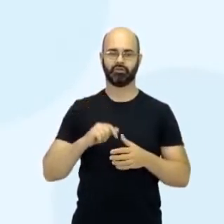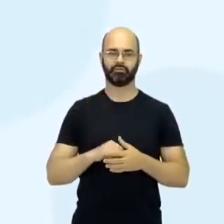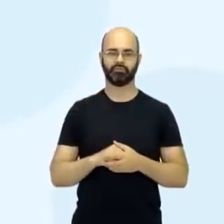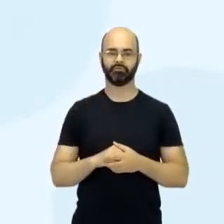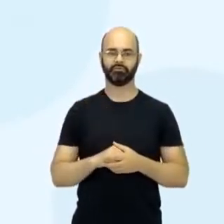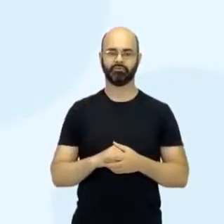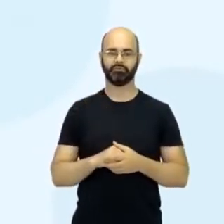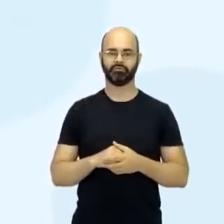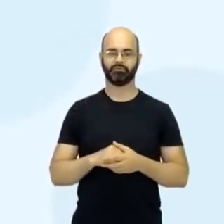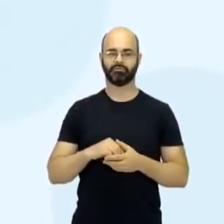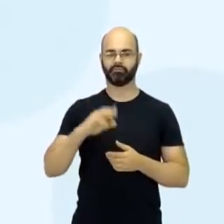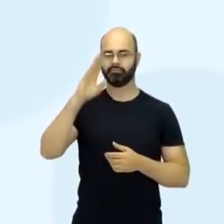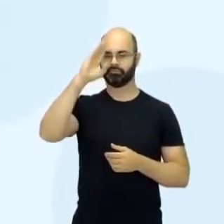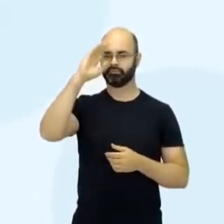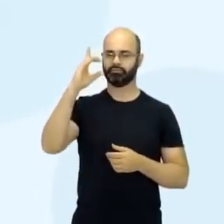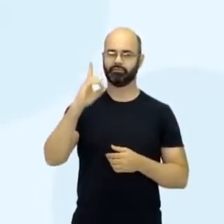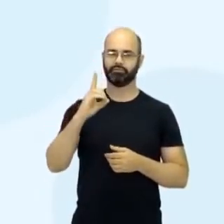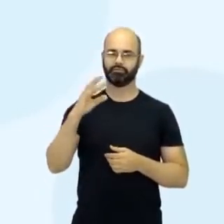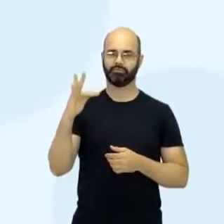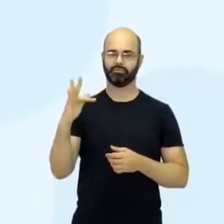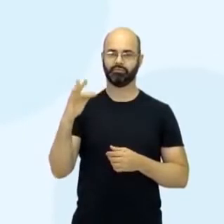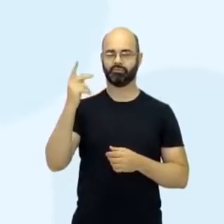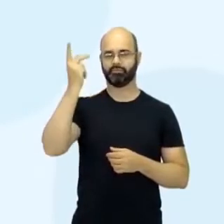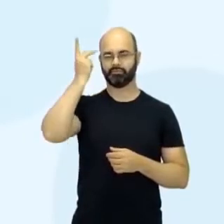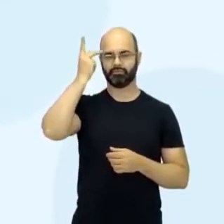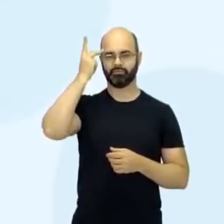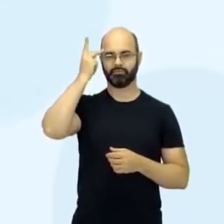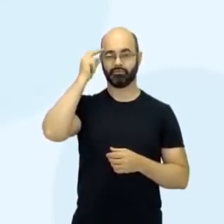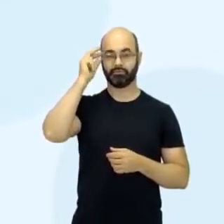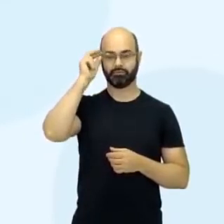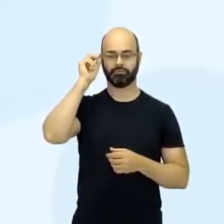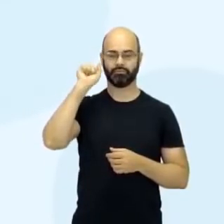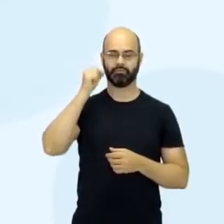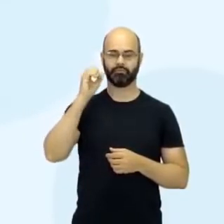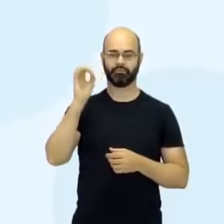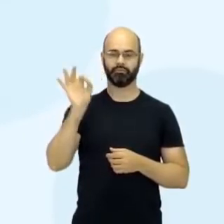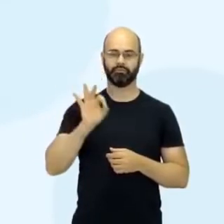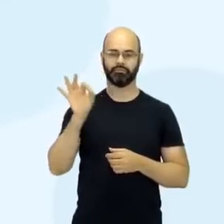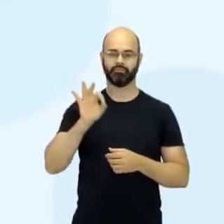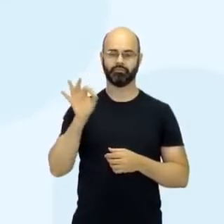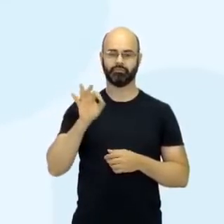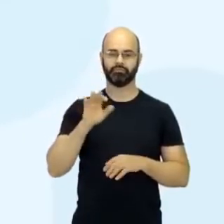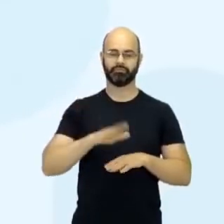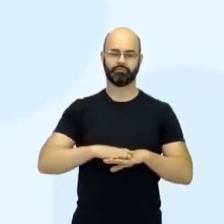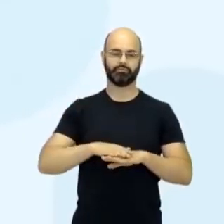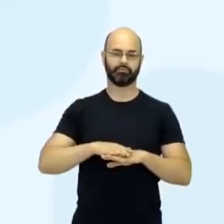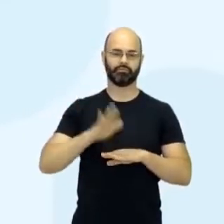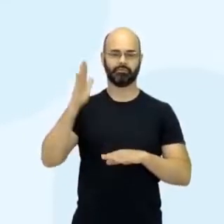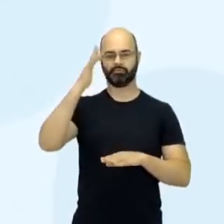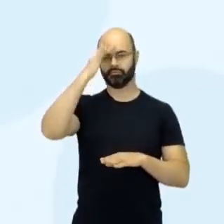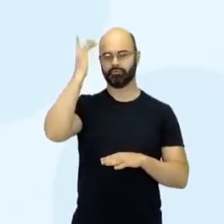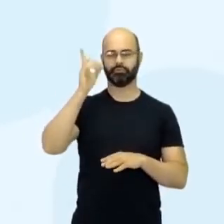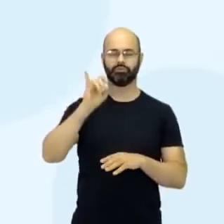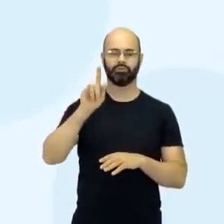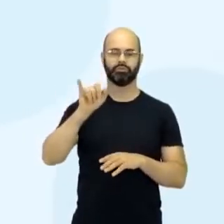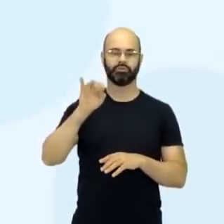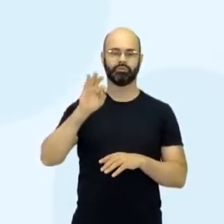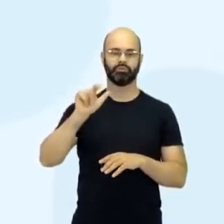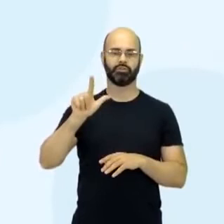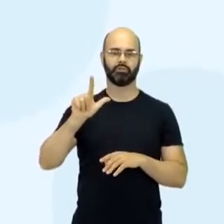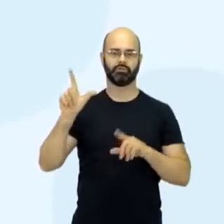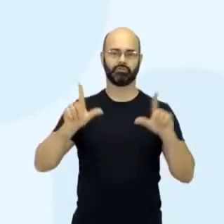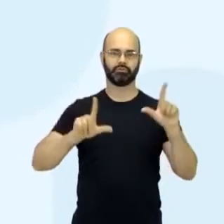aparece em destaque o Distrito Federal e São Paulo, acima de 80% de domicílios com sinal digital de